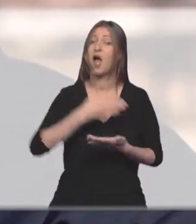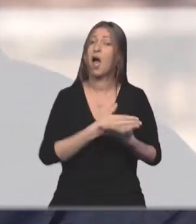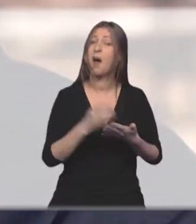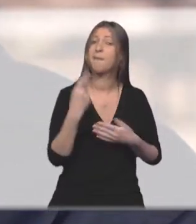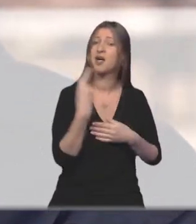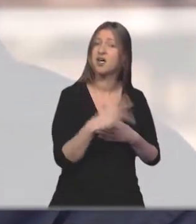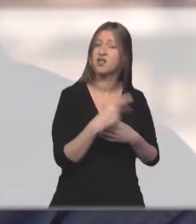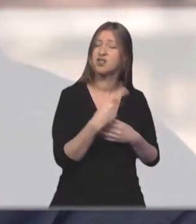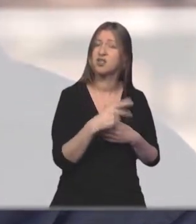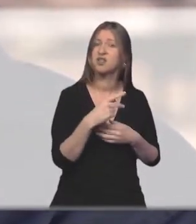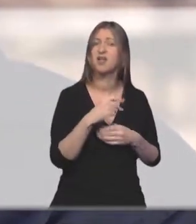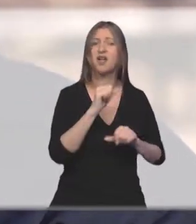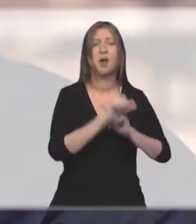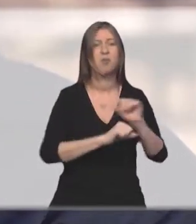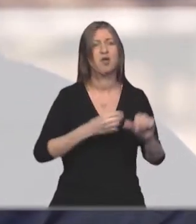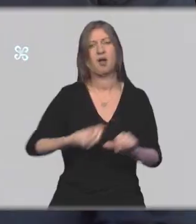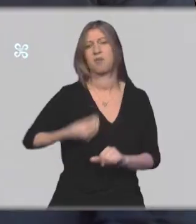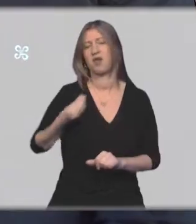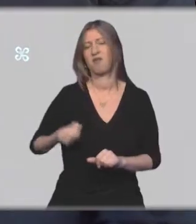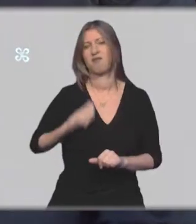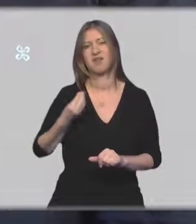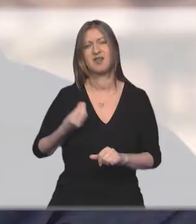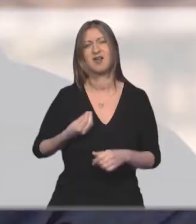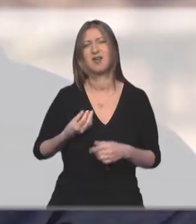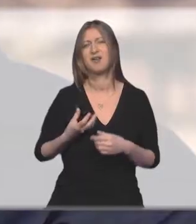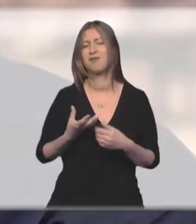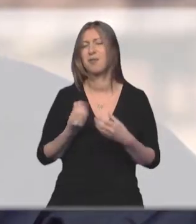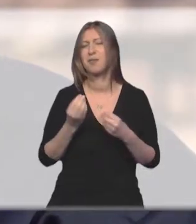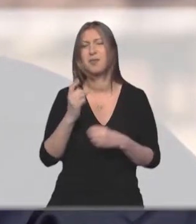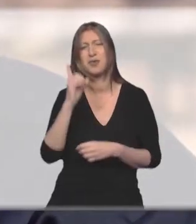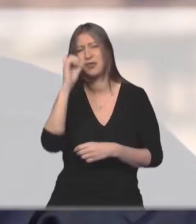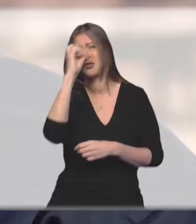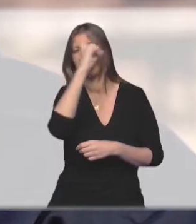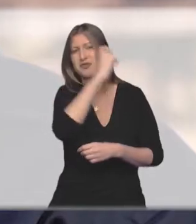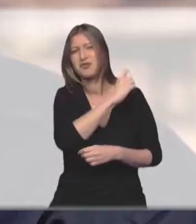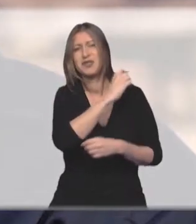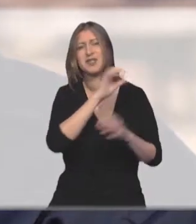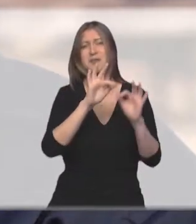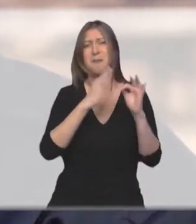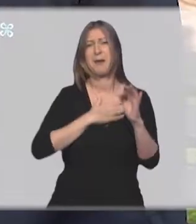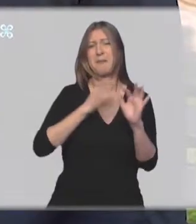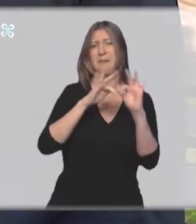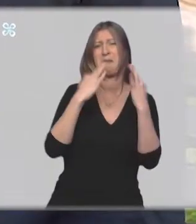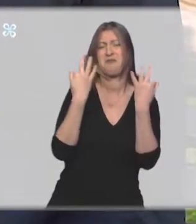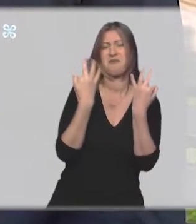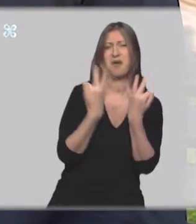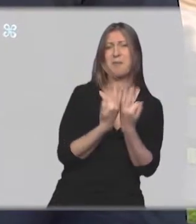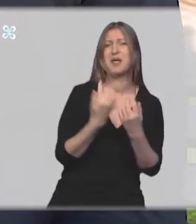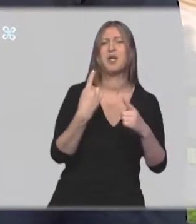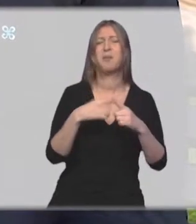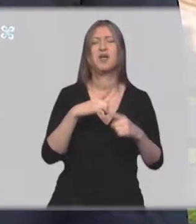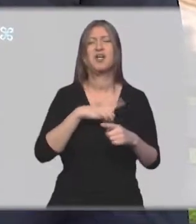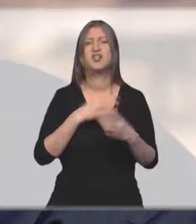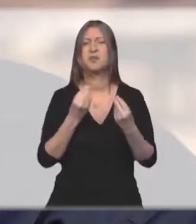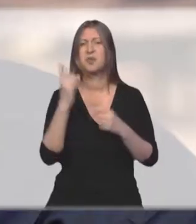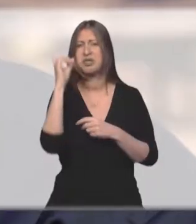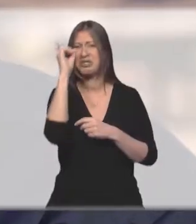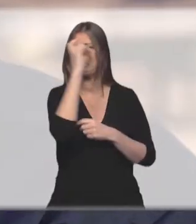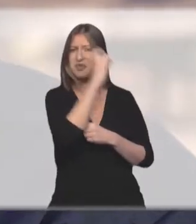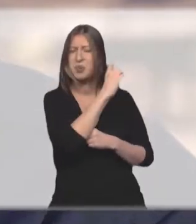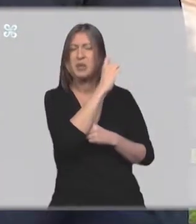dali ia mudar bastante a minha vida. E foi uma barra bem forte da minha vida e da minha família. A gente teve bastante